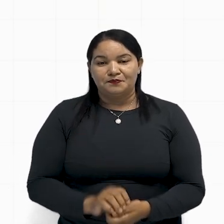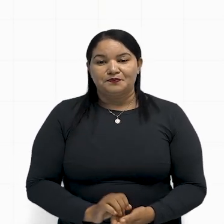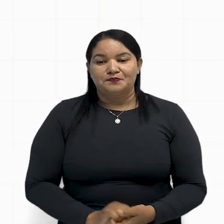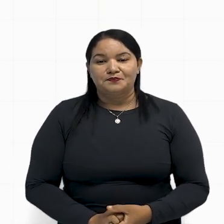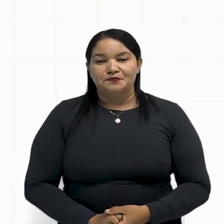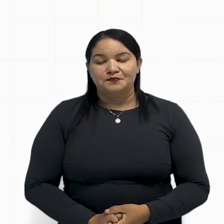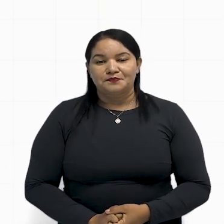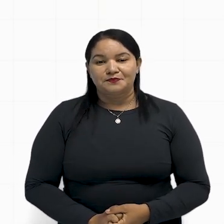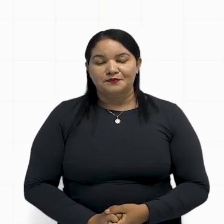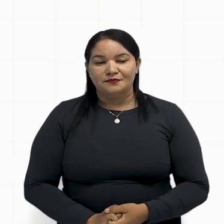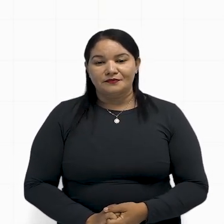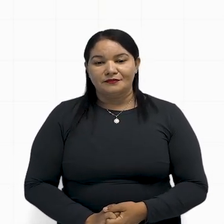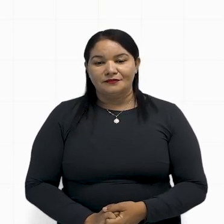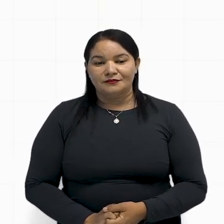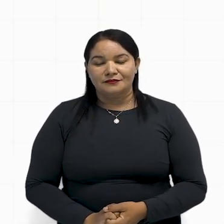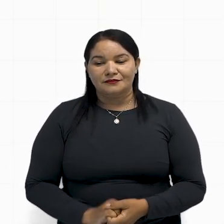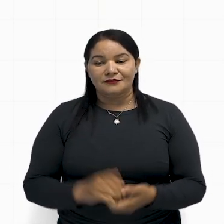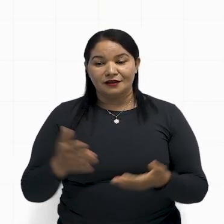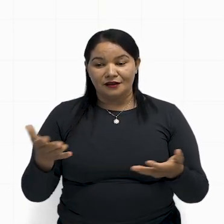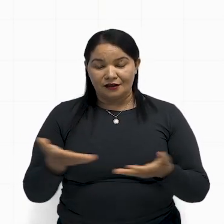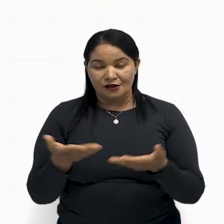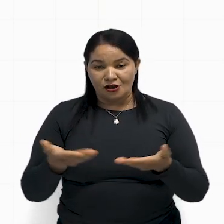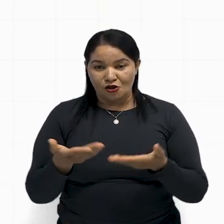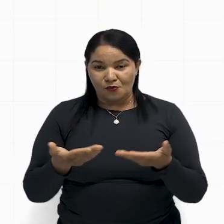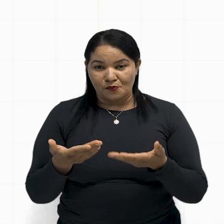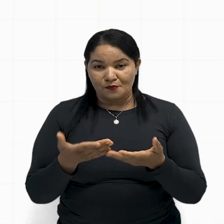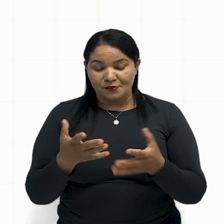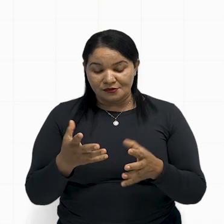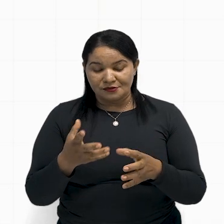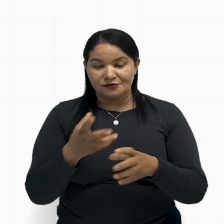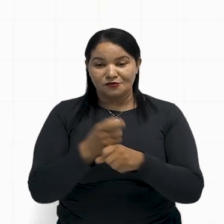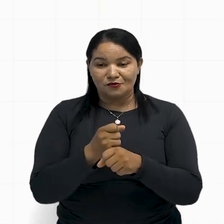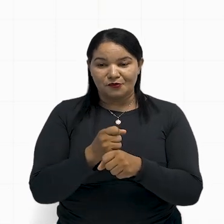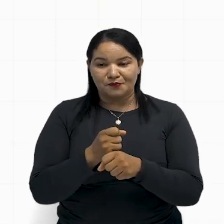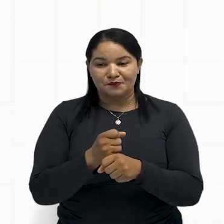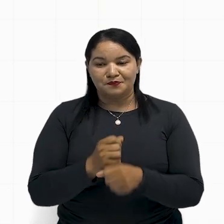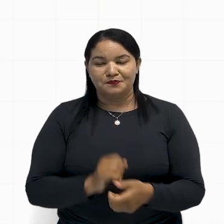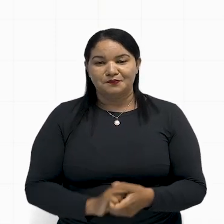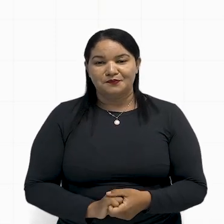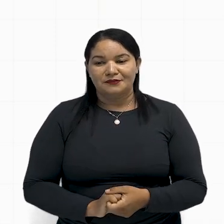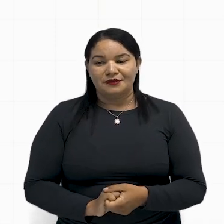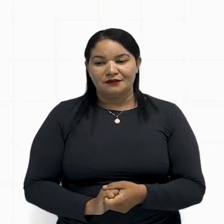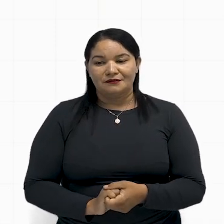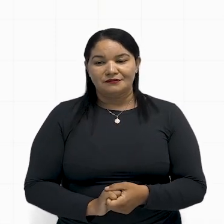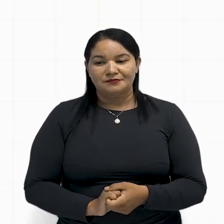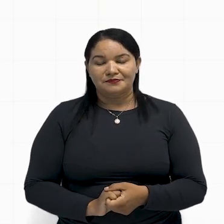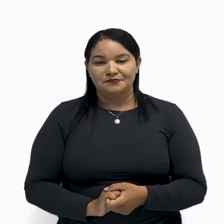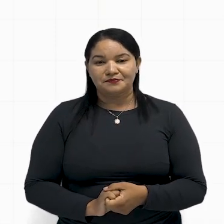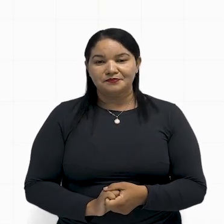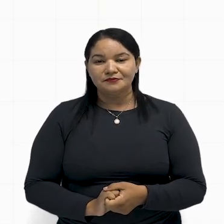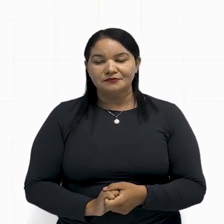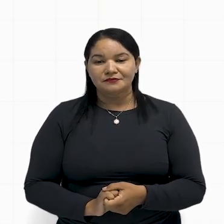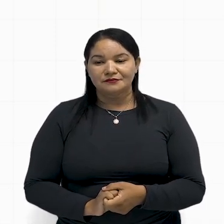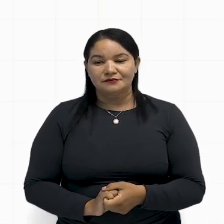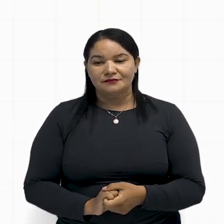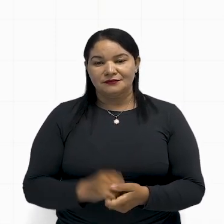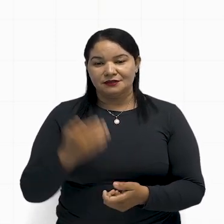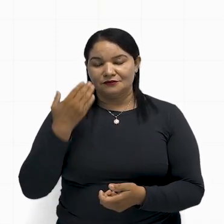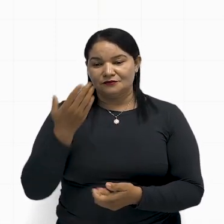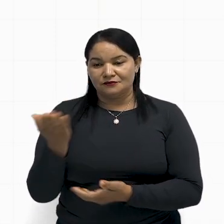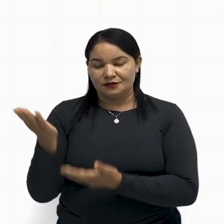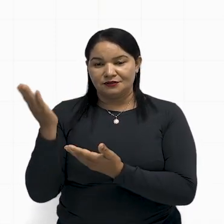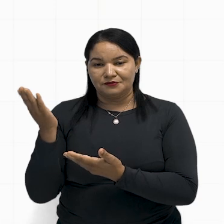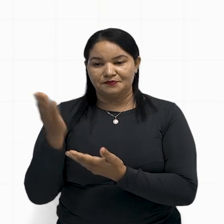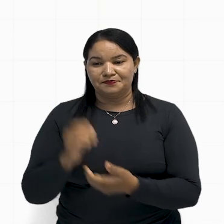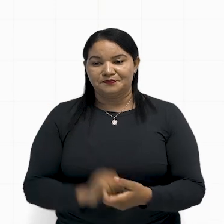Pronto. Agora eu vou somar 39,2 mais 37,5